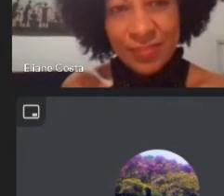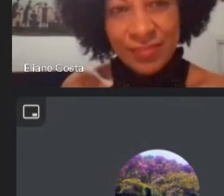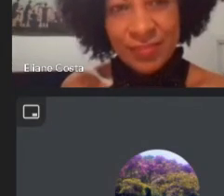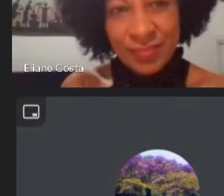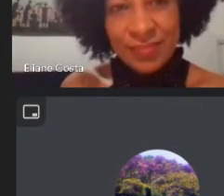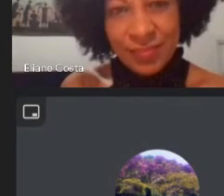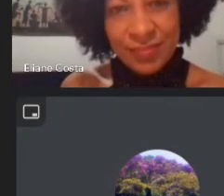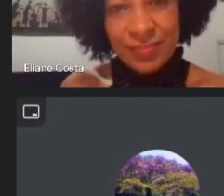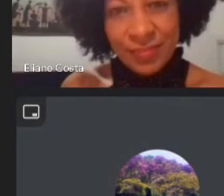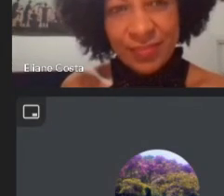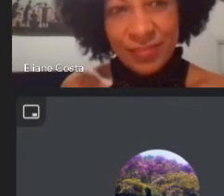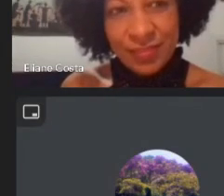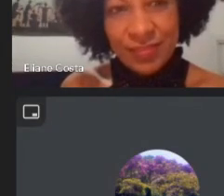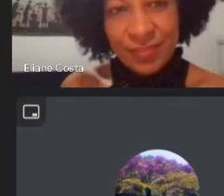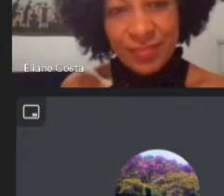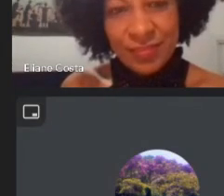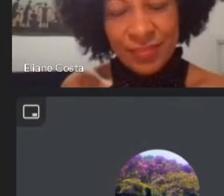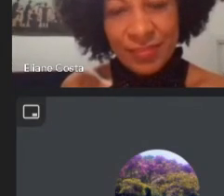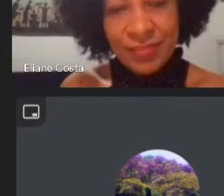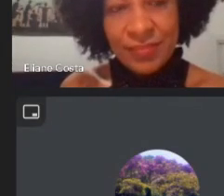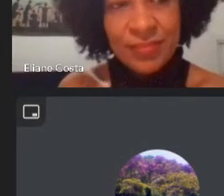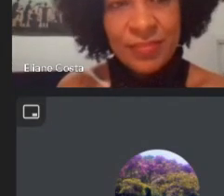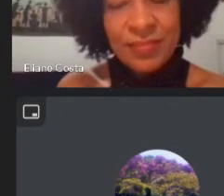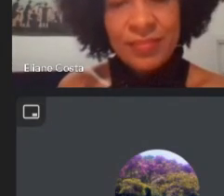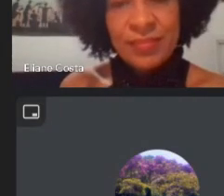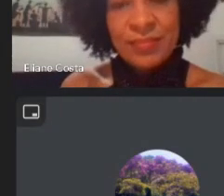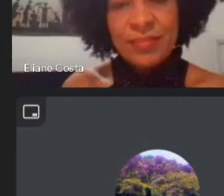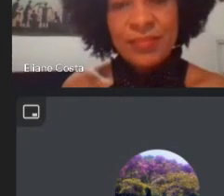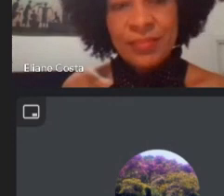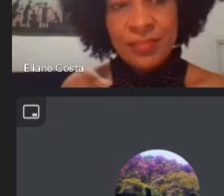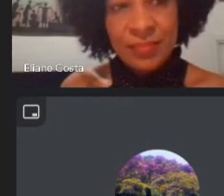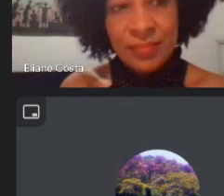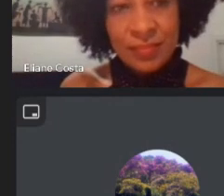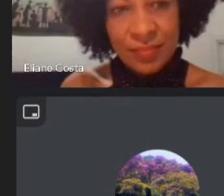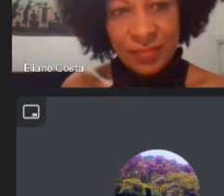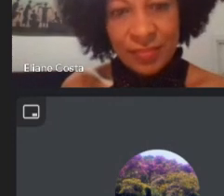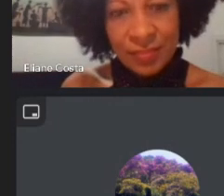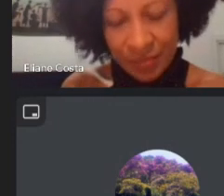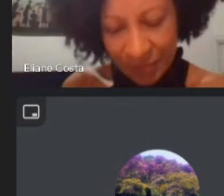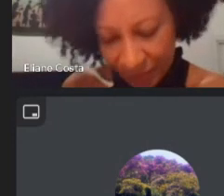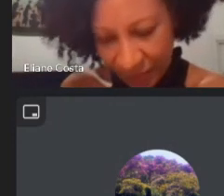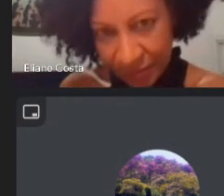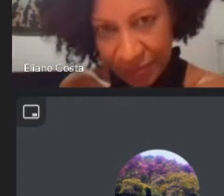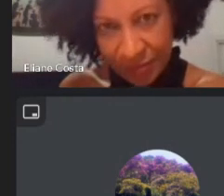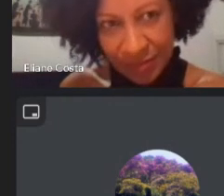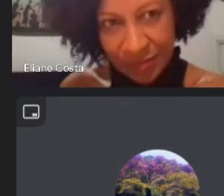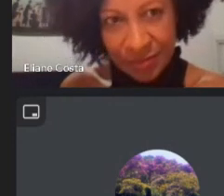na encruzilhada olha que interessante né que claro